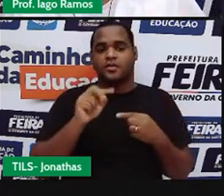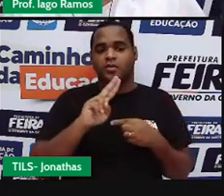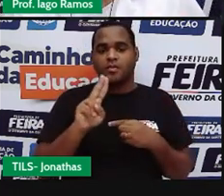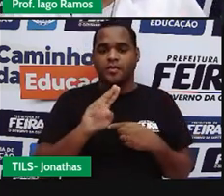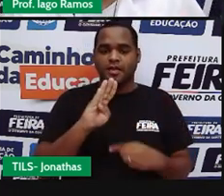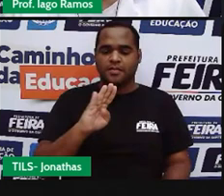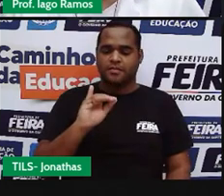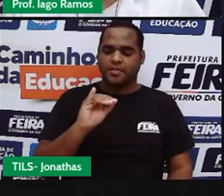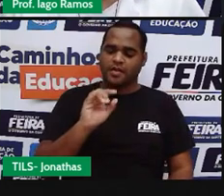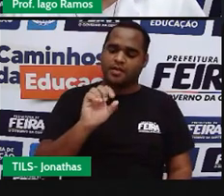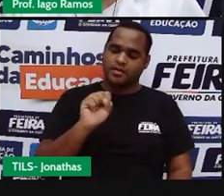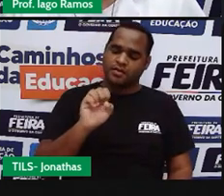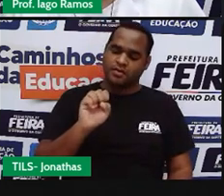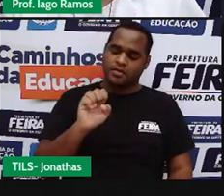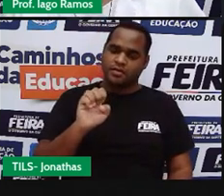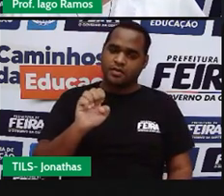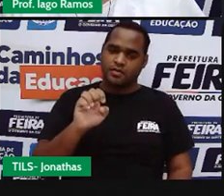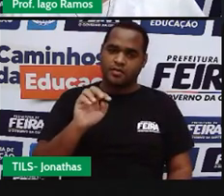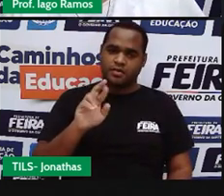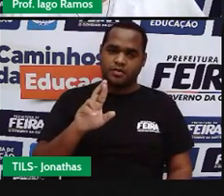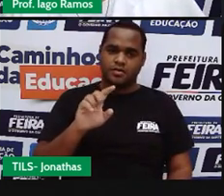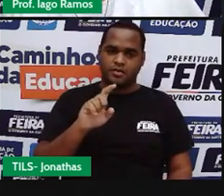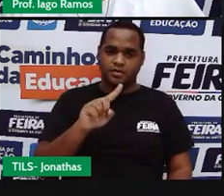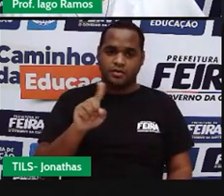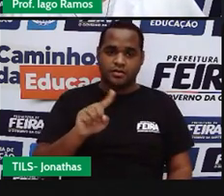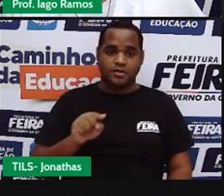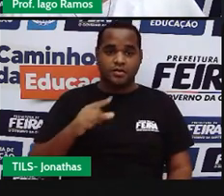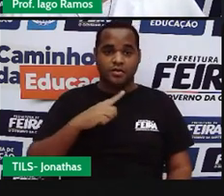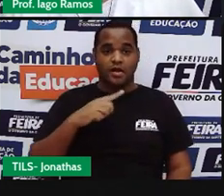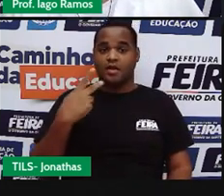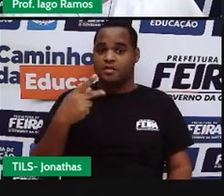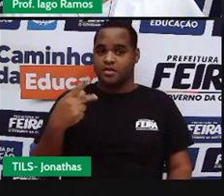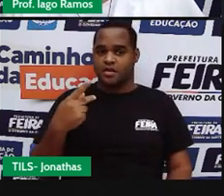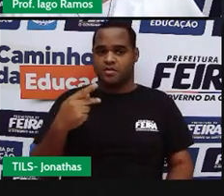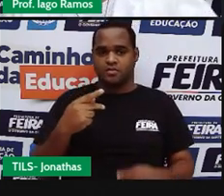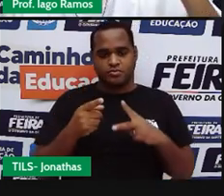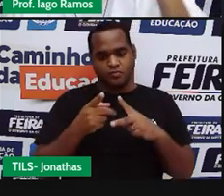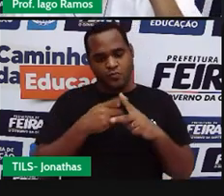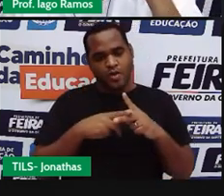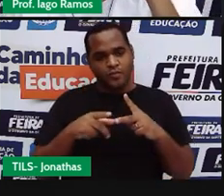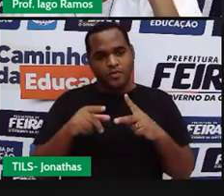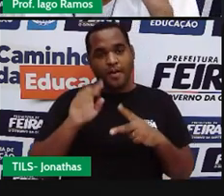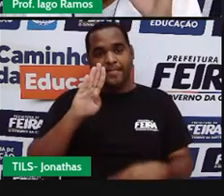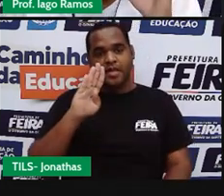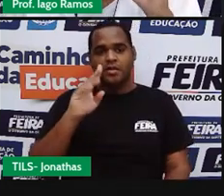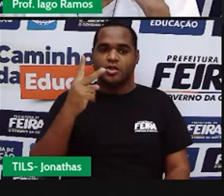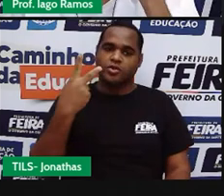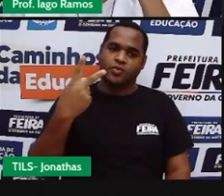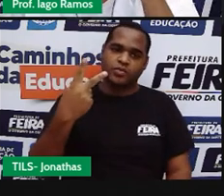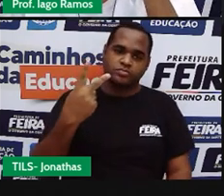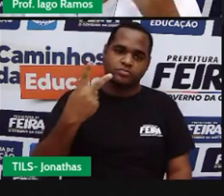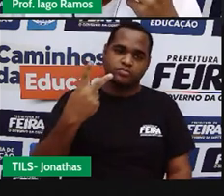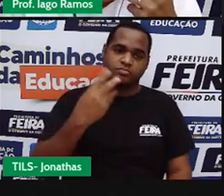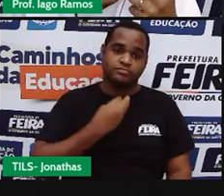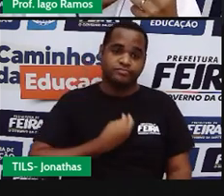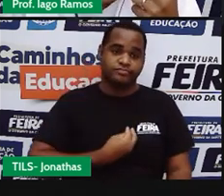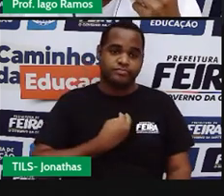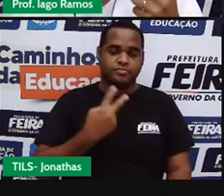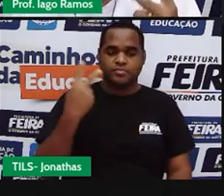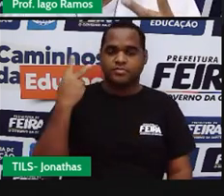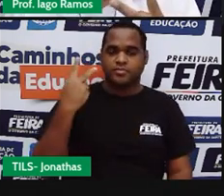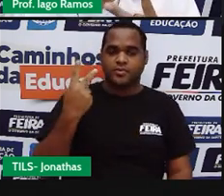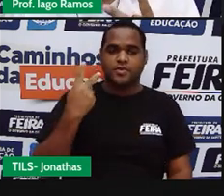bissetriz de um ângulo. Bicetriz. B, bi, significa dois.